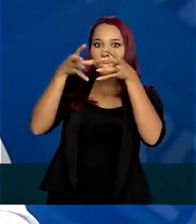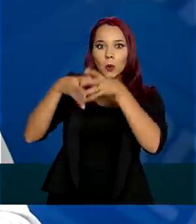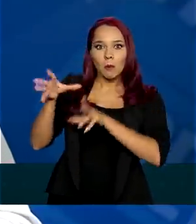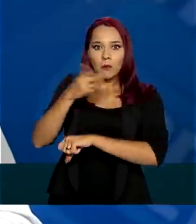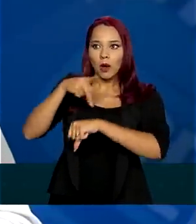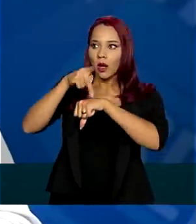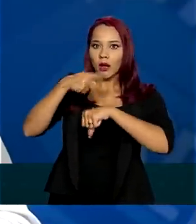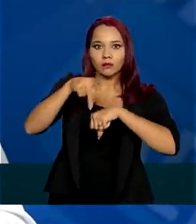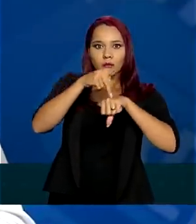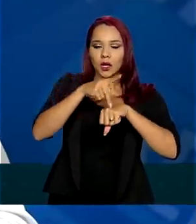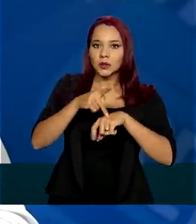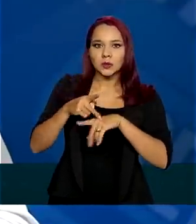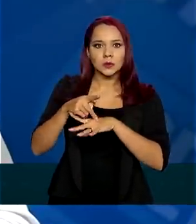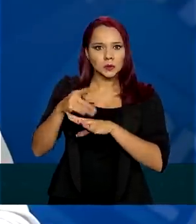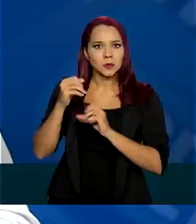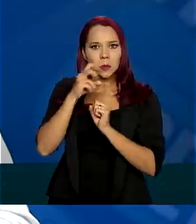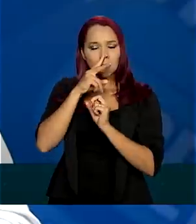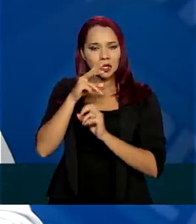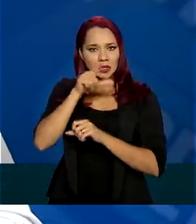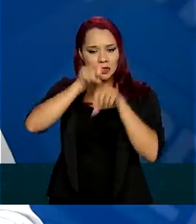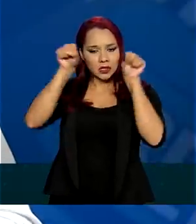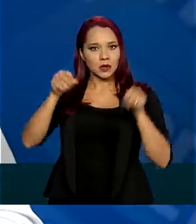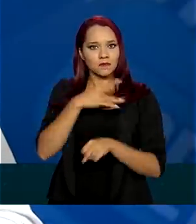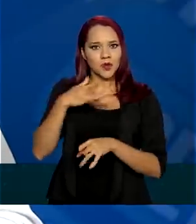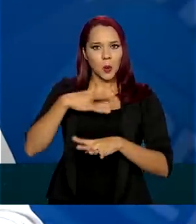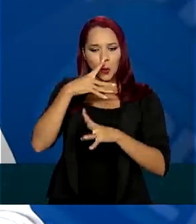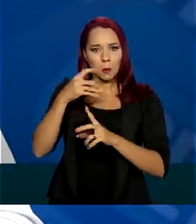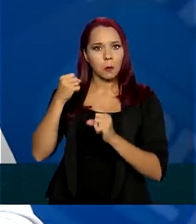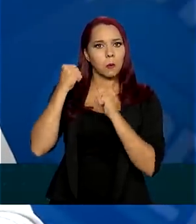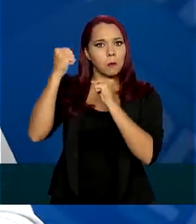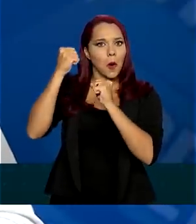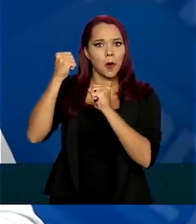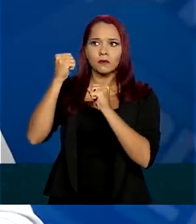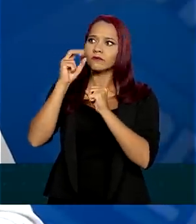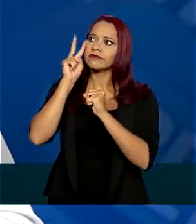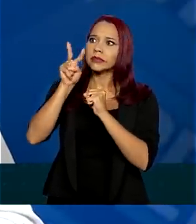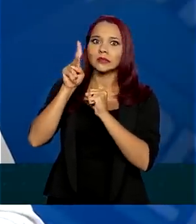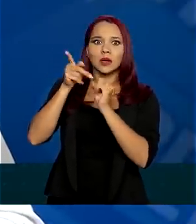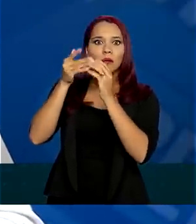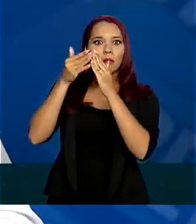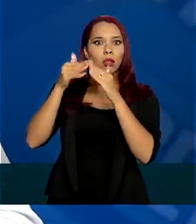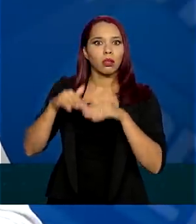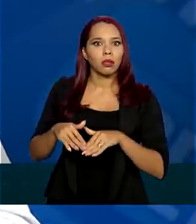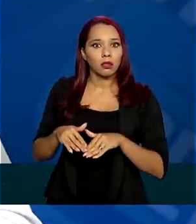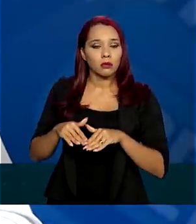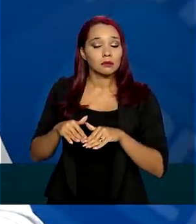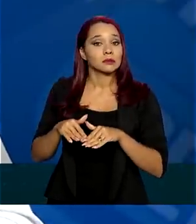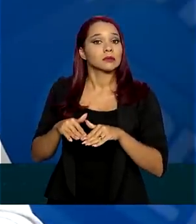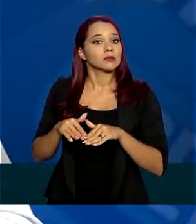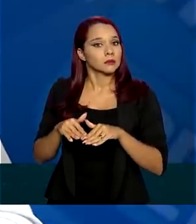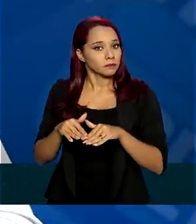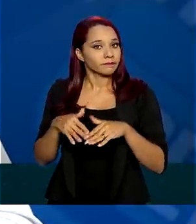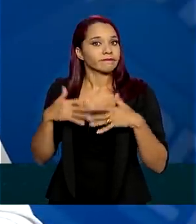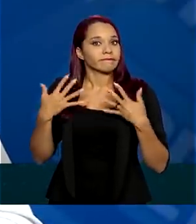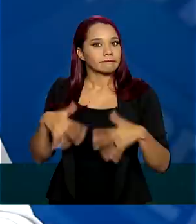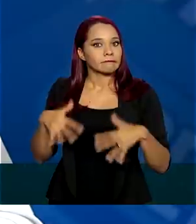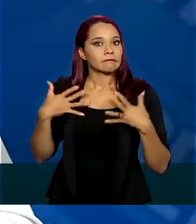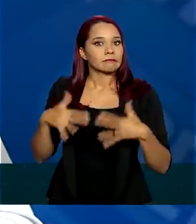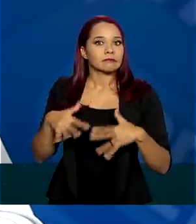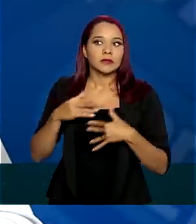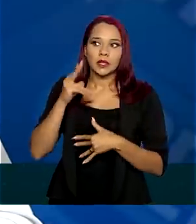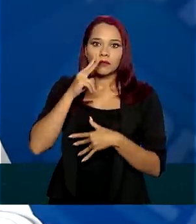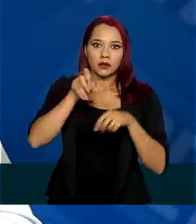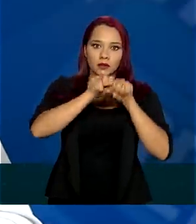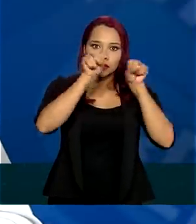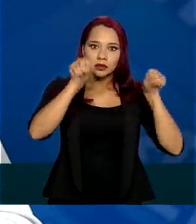países de primeiro mundo que tem sistemas de saúde muito robustos caírem, é claro que o sistema de saúde